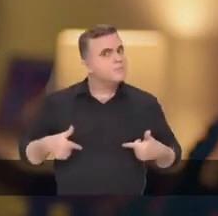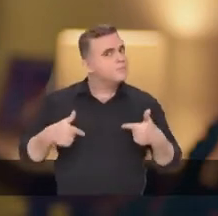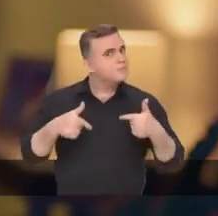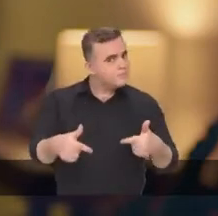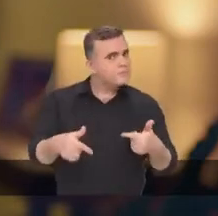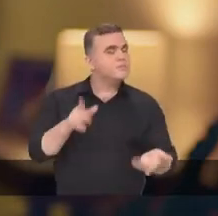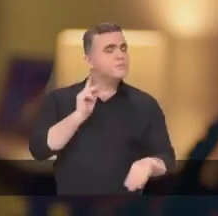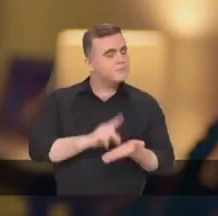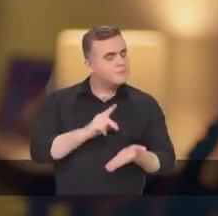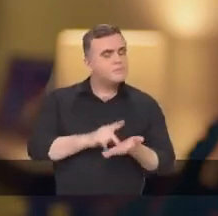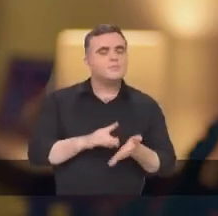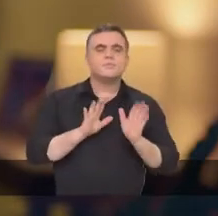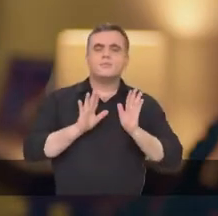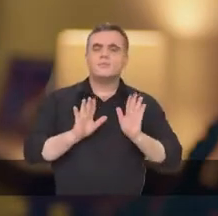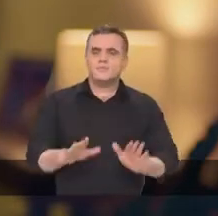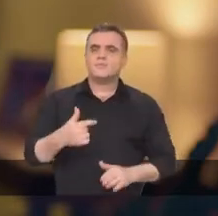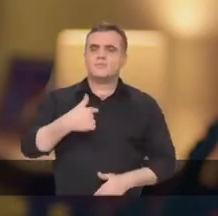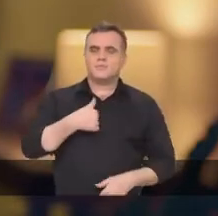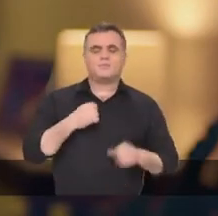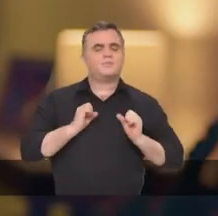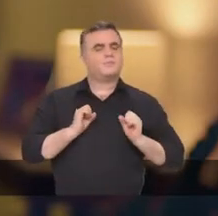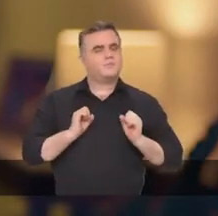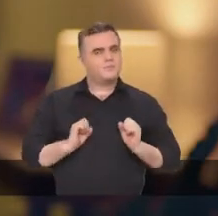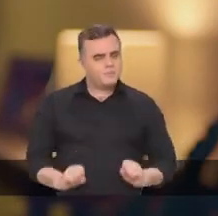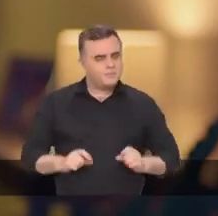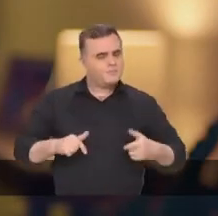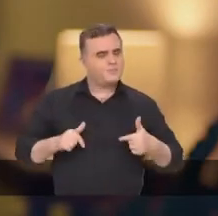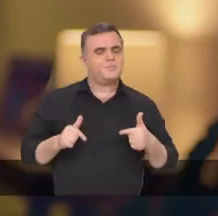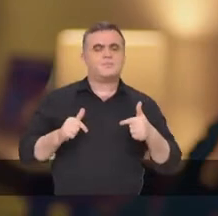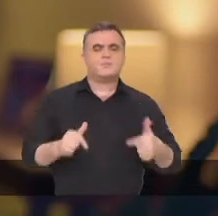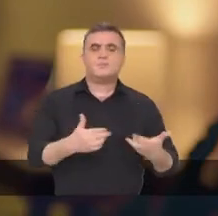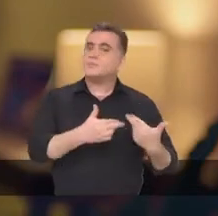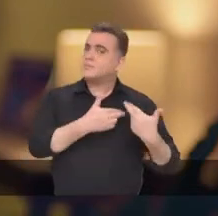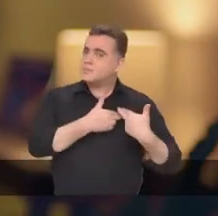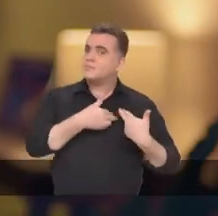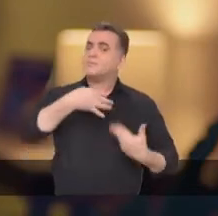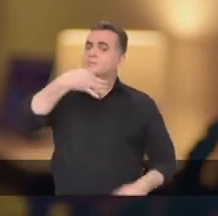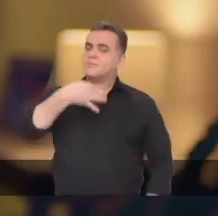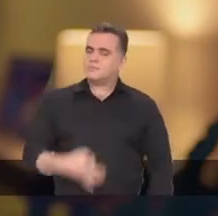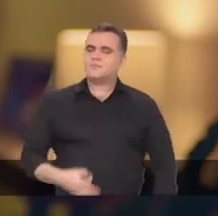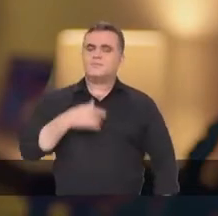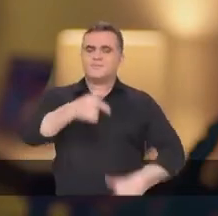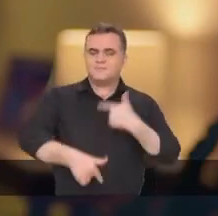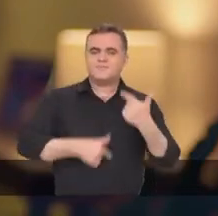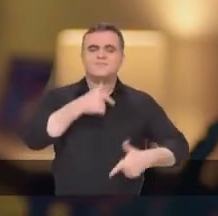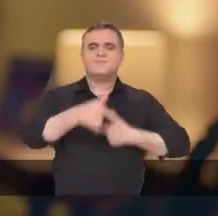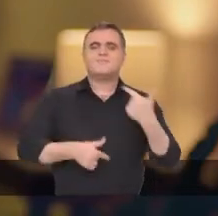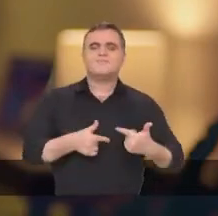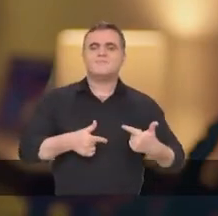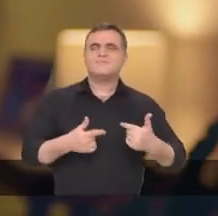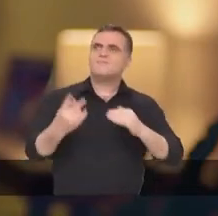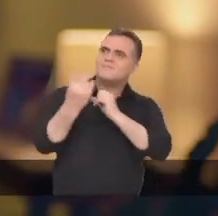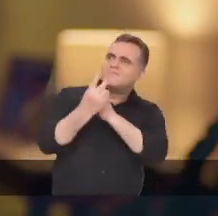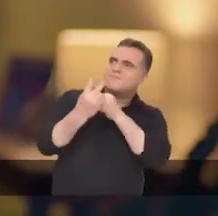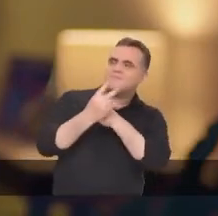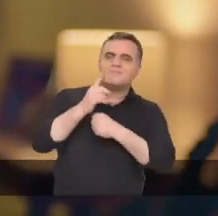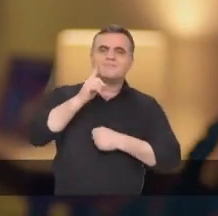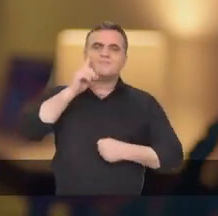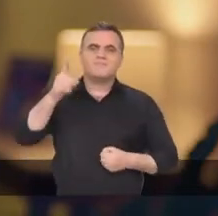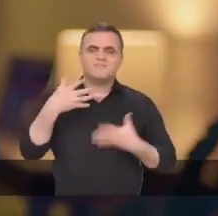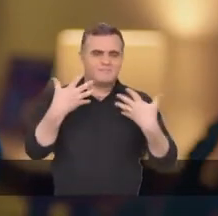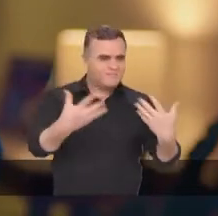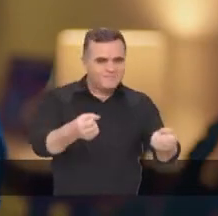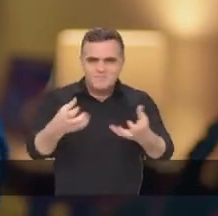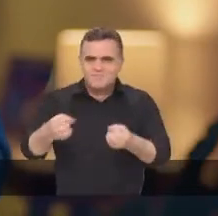um grande desafio. Mas eu estou pronto para enfrentá-lo com responsabilidade, trabalho, a proteção de